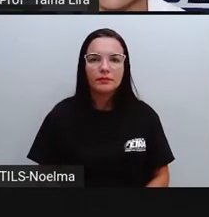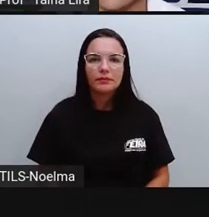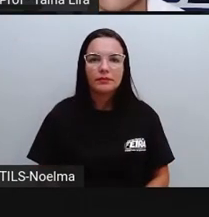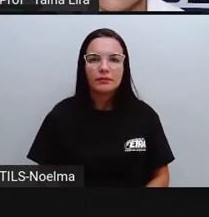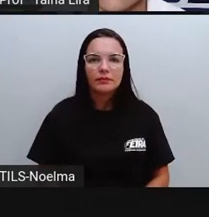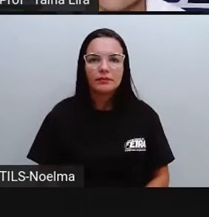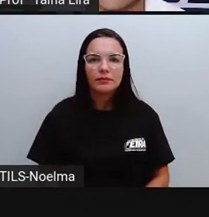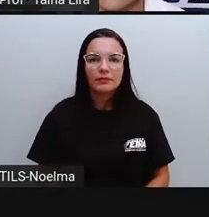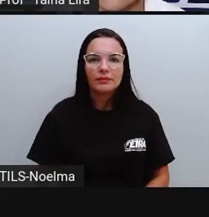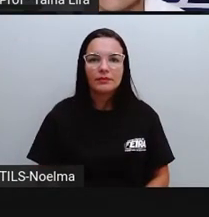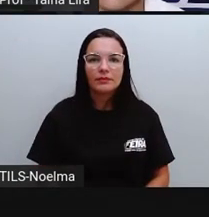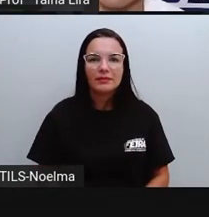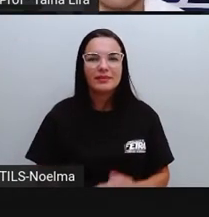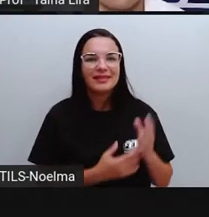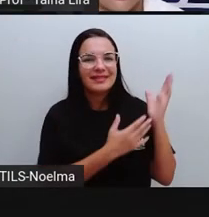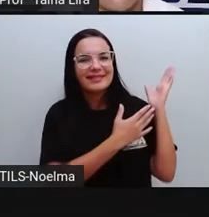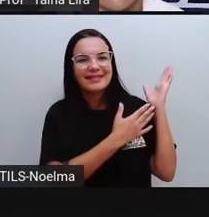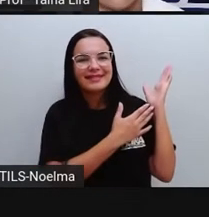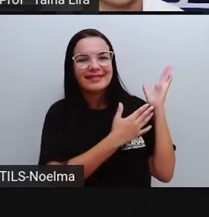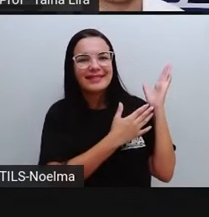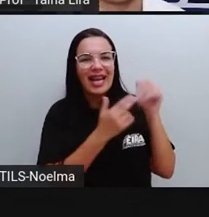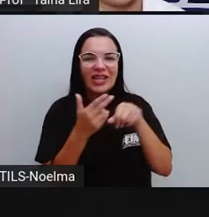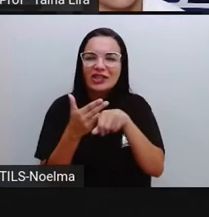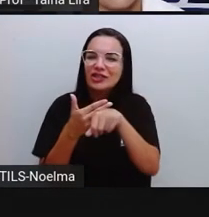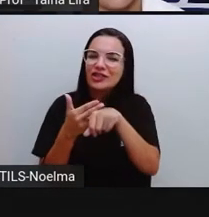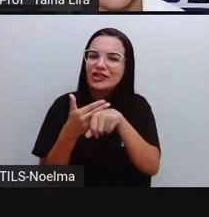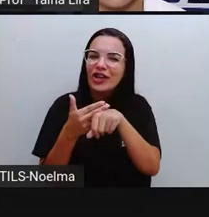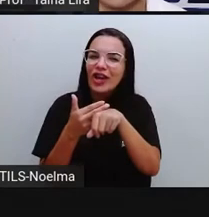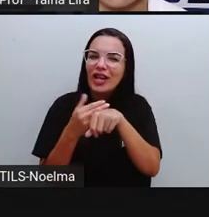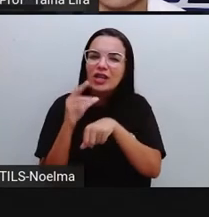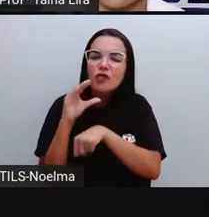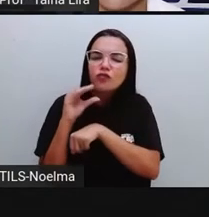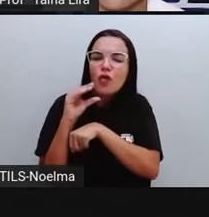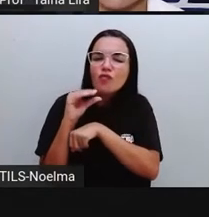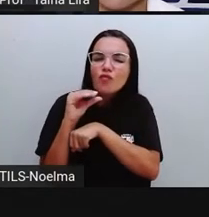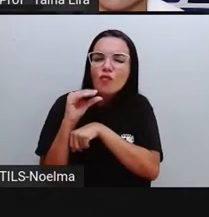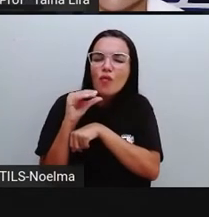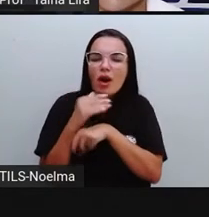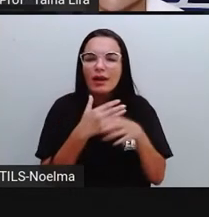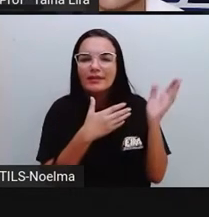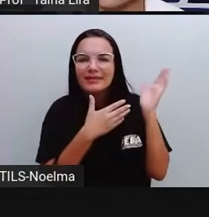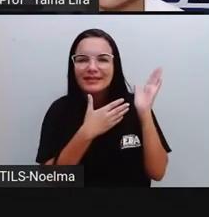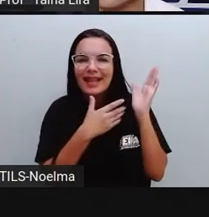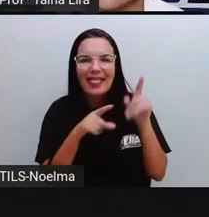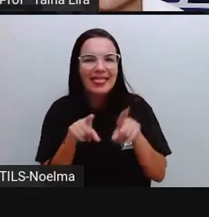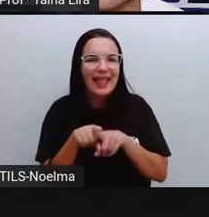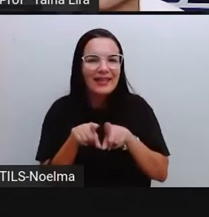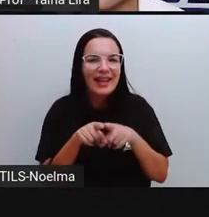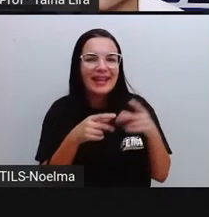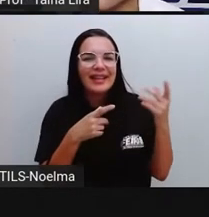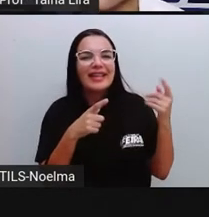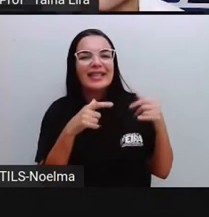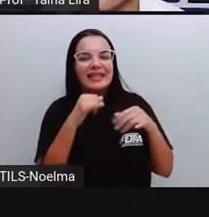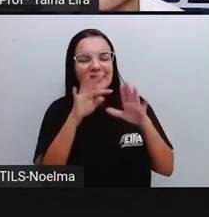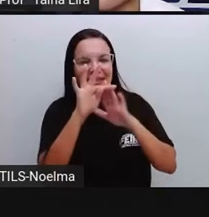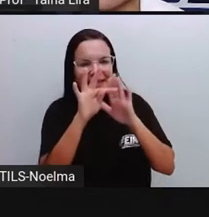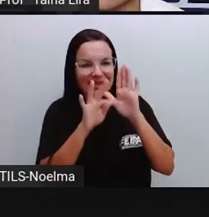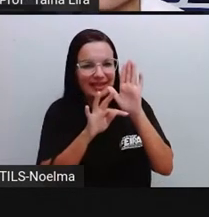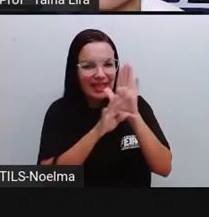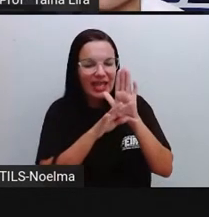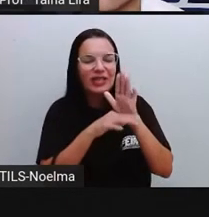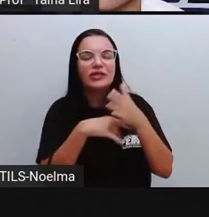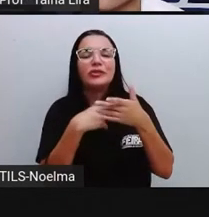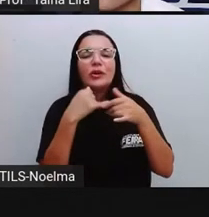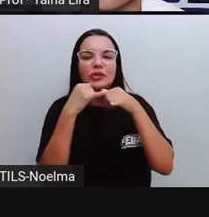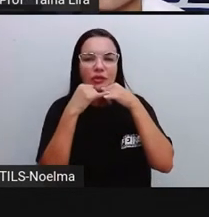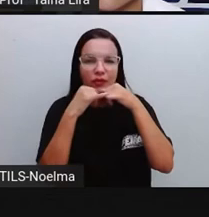Olha lá o chocolate fofinho, né? Lolo. Seus filhos vão ficar loloquinhos por Lolo e nem vão